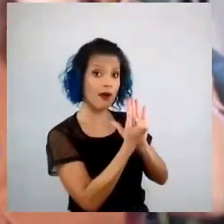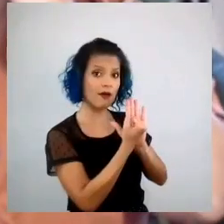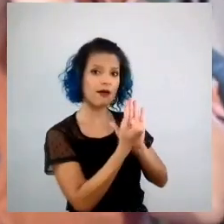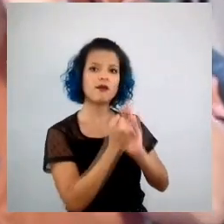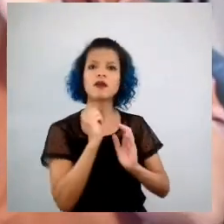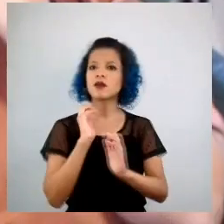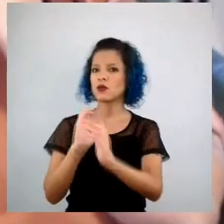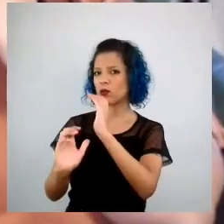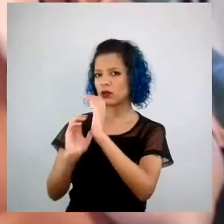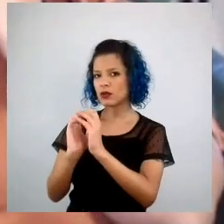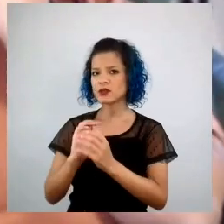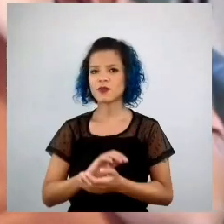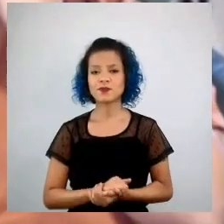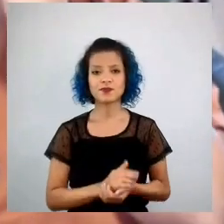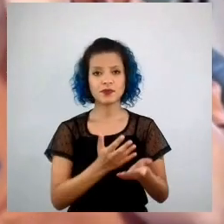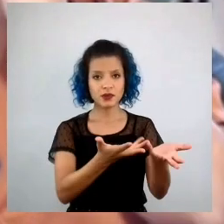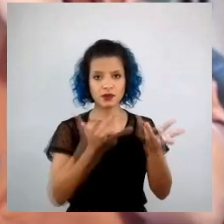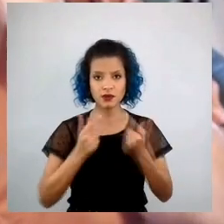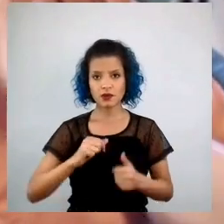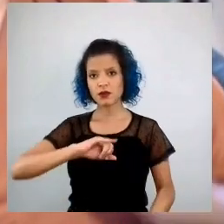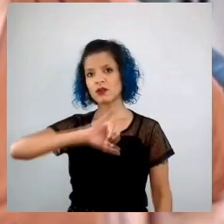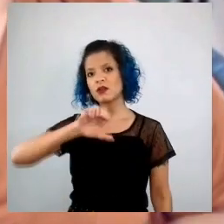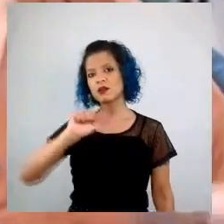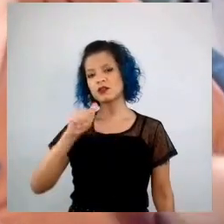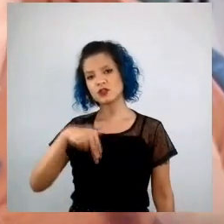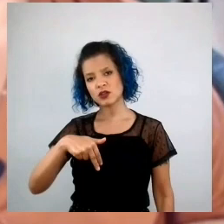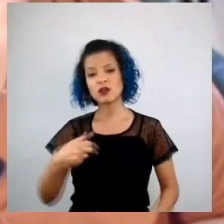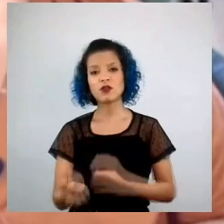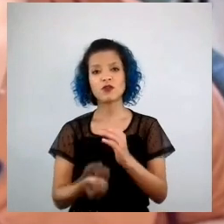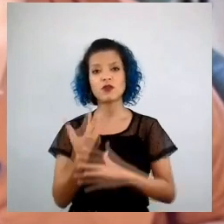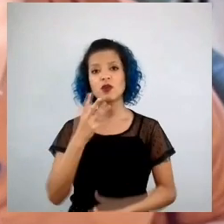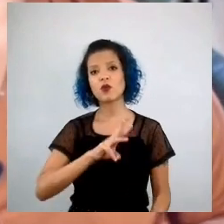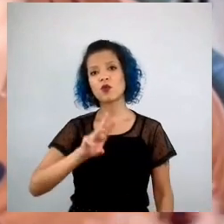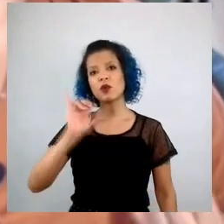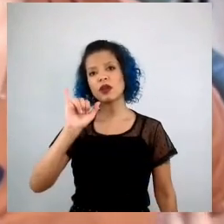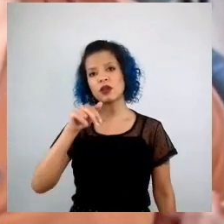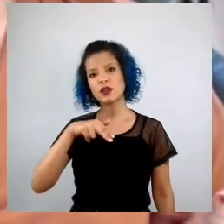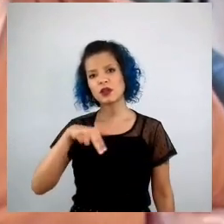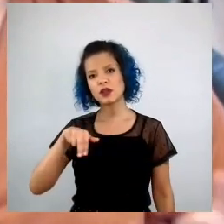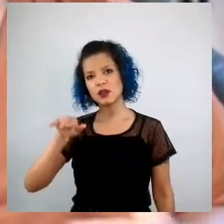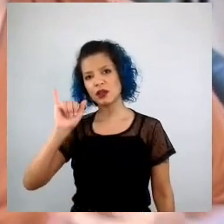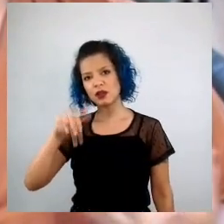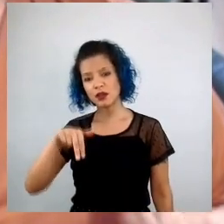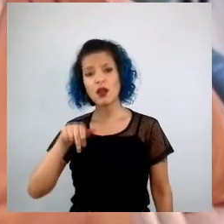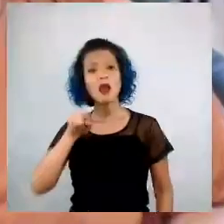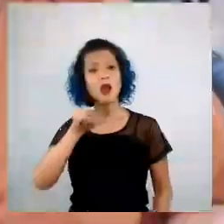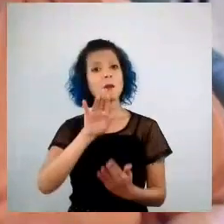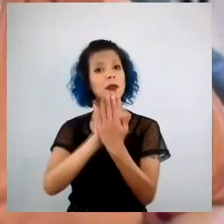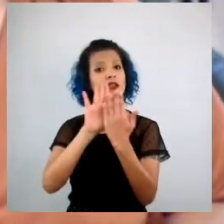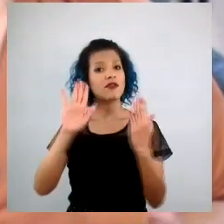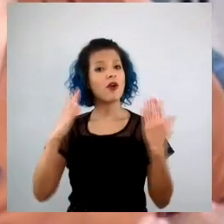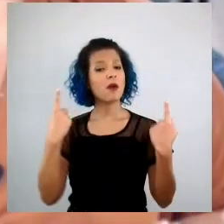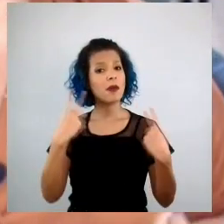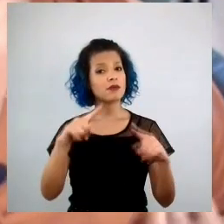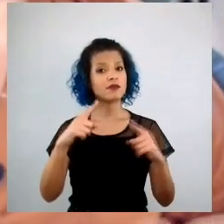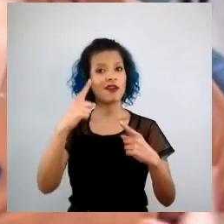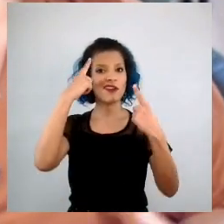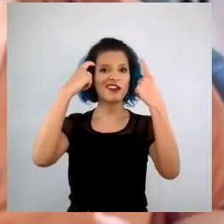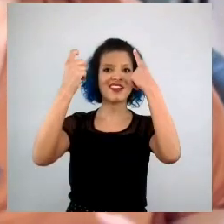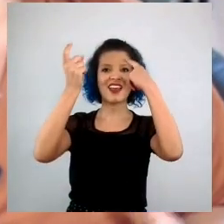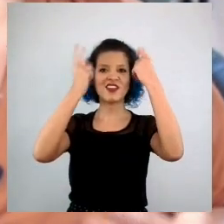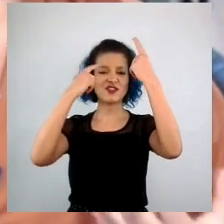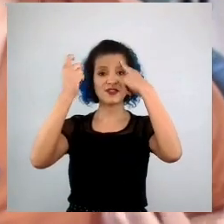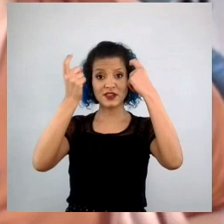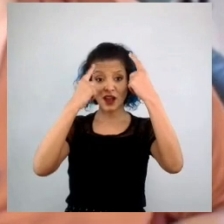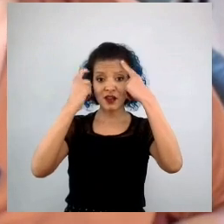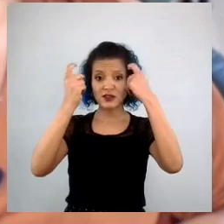convidamos o Jean Martinez, é fundador da WIM, uma plataforma que empodera a criatividade através de números. Ele vai falar um pouco